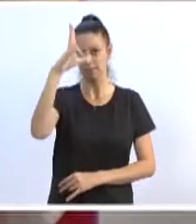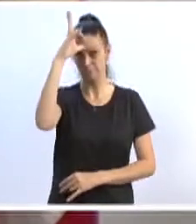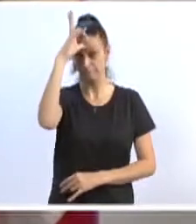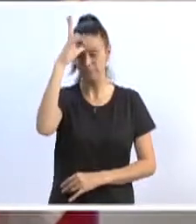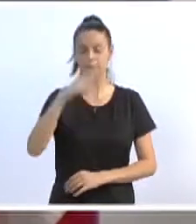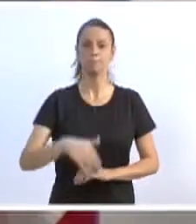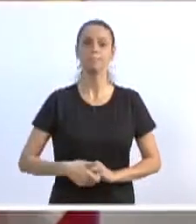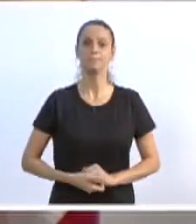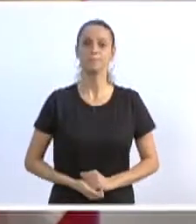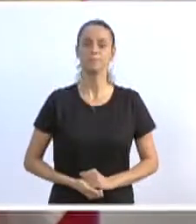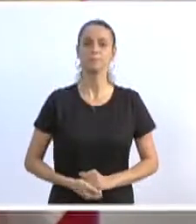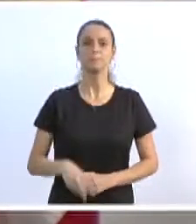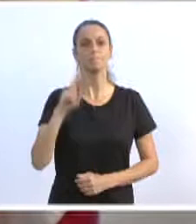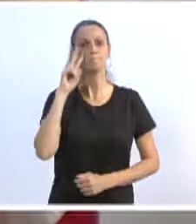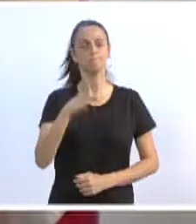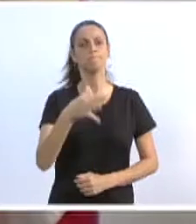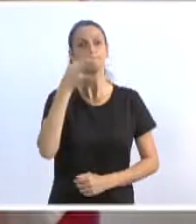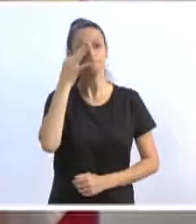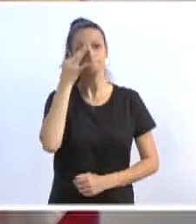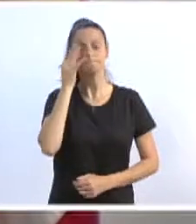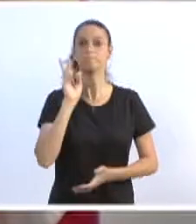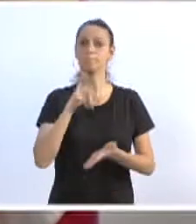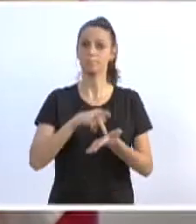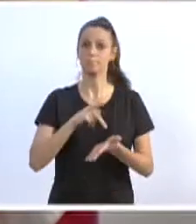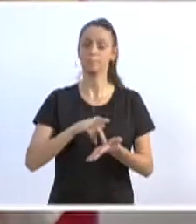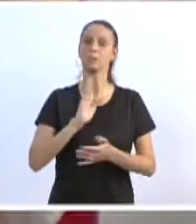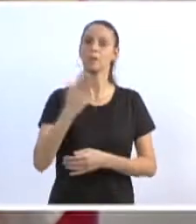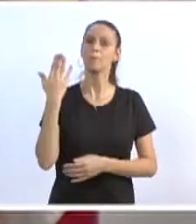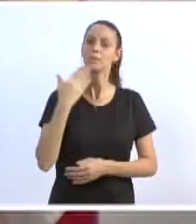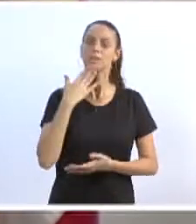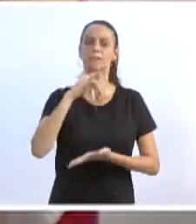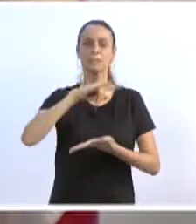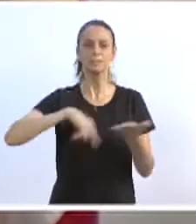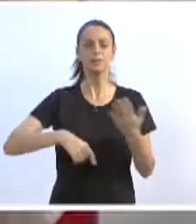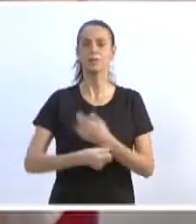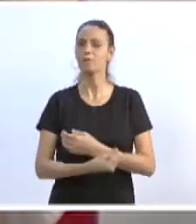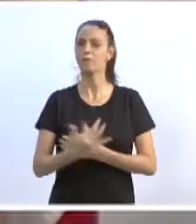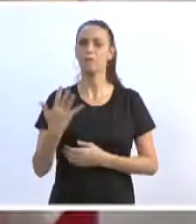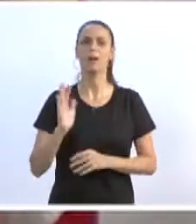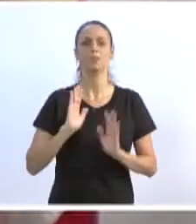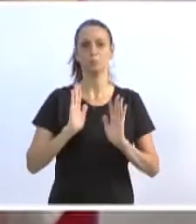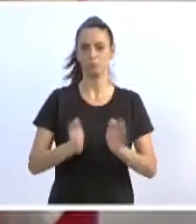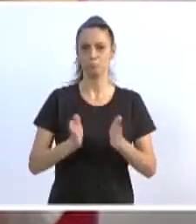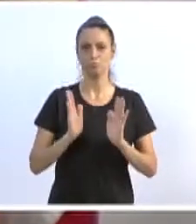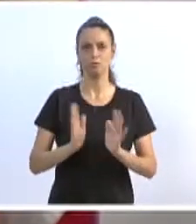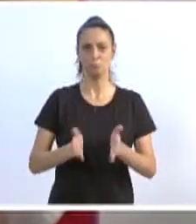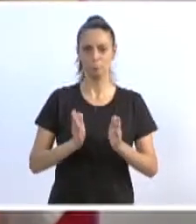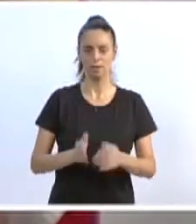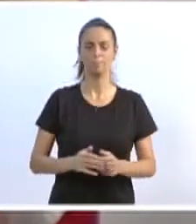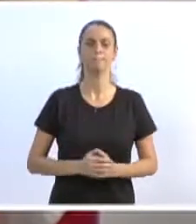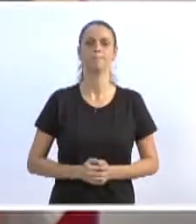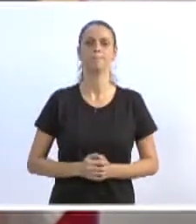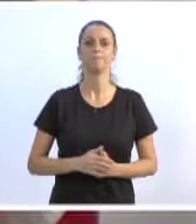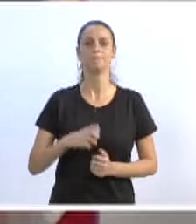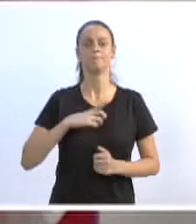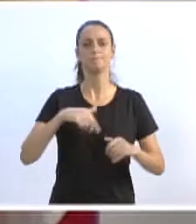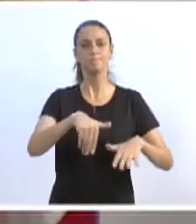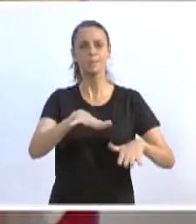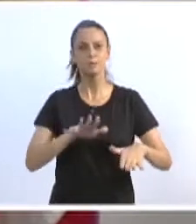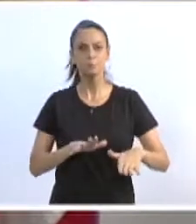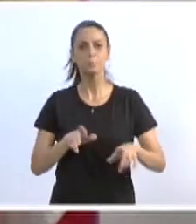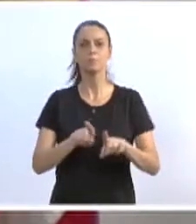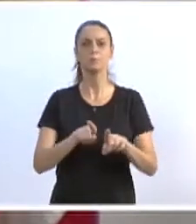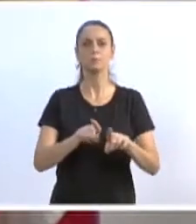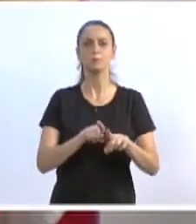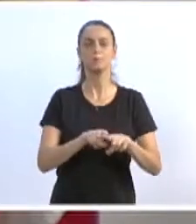e pude presenciar. Fizemos já diversos requerimentos a respeito das lombadas elevadas, faixas